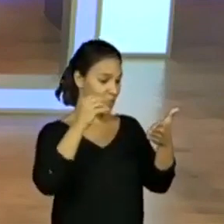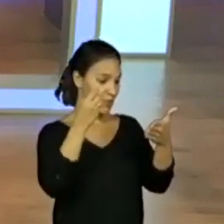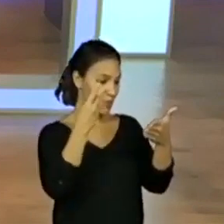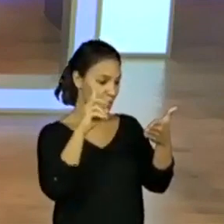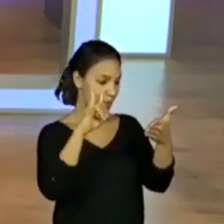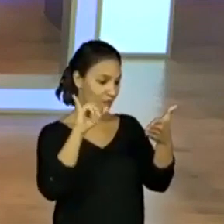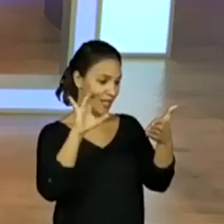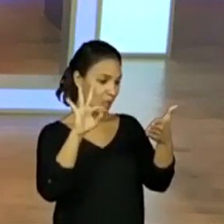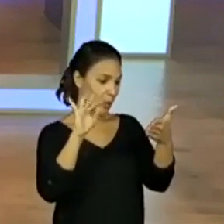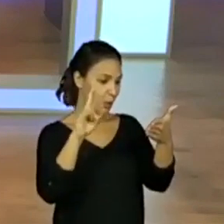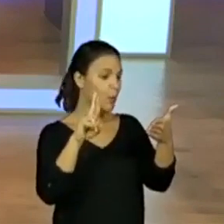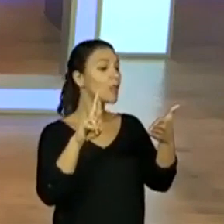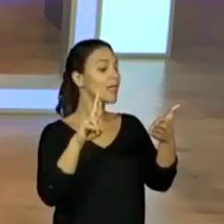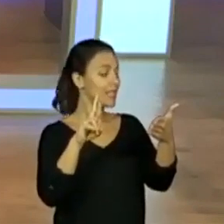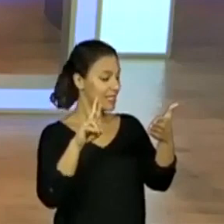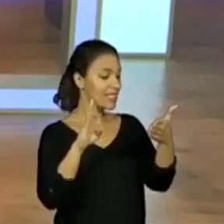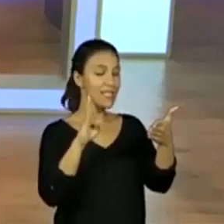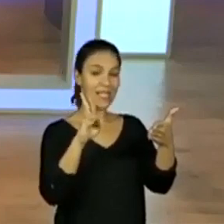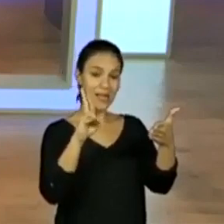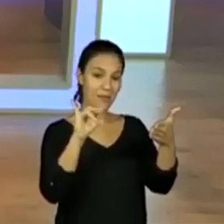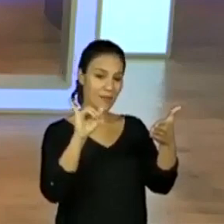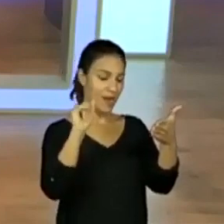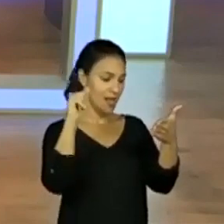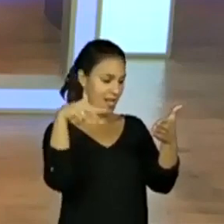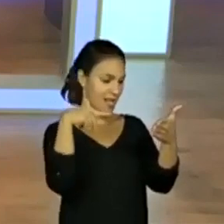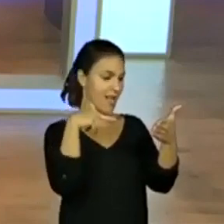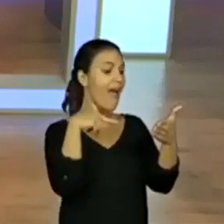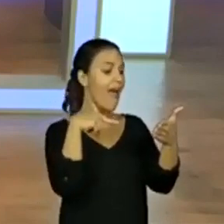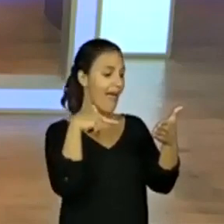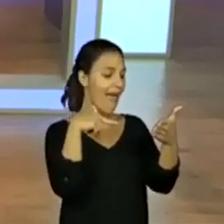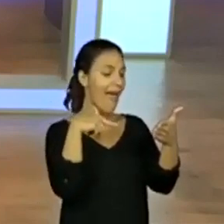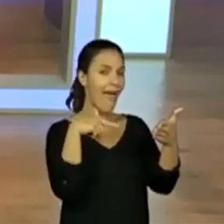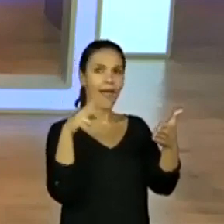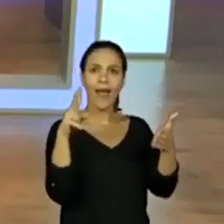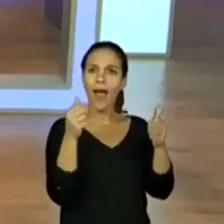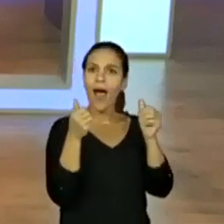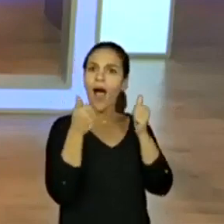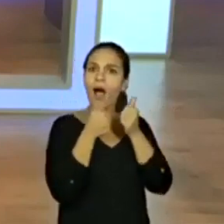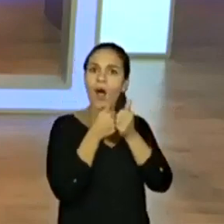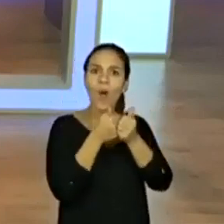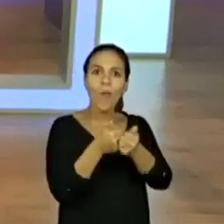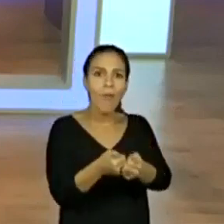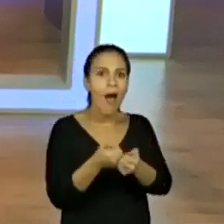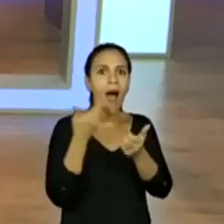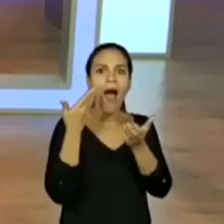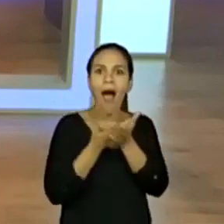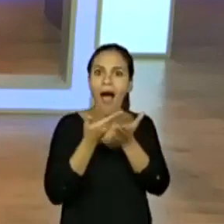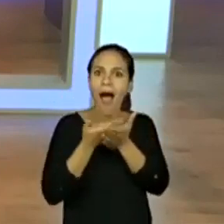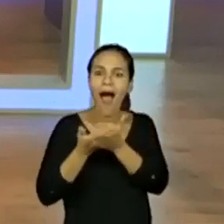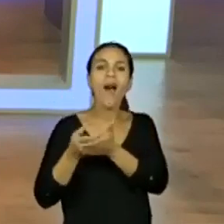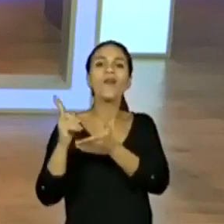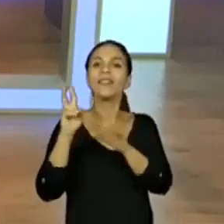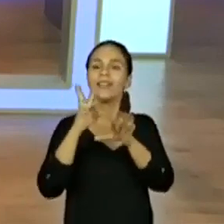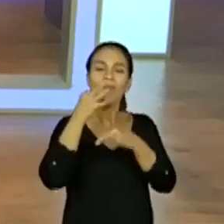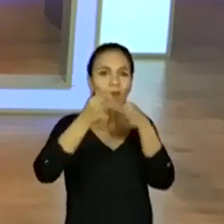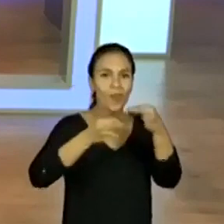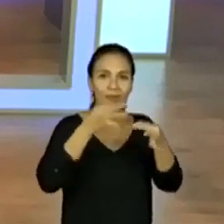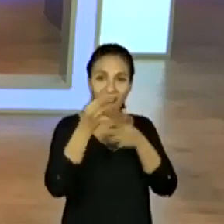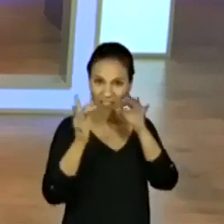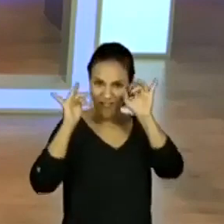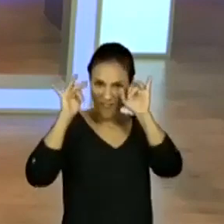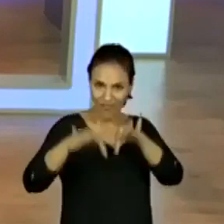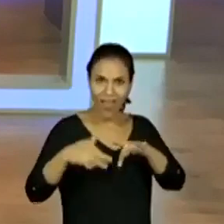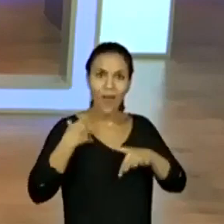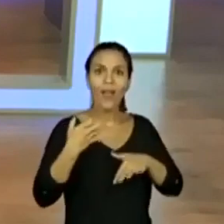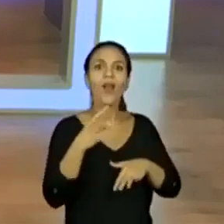acompanhando a aula. O Brian, o Brian, a galera já até conhece. O Brian, ele vem acompanhando todas as aulas e ele faz comentário. Brian, no final disso